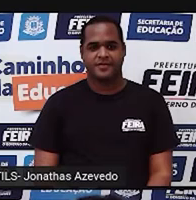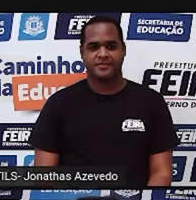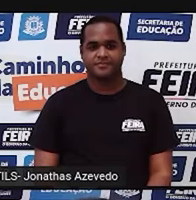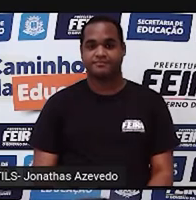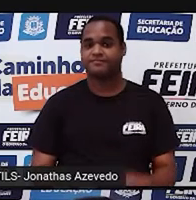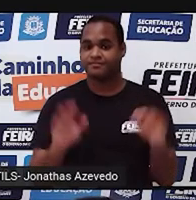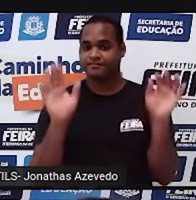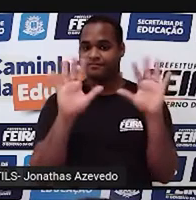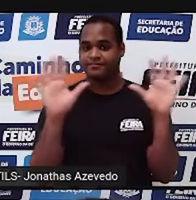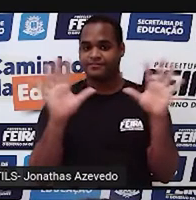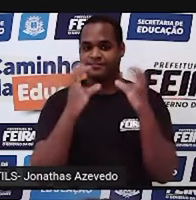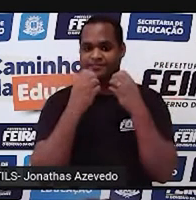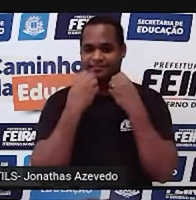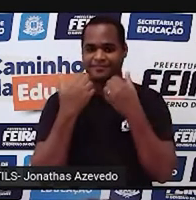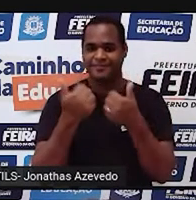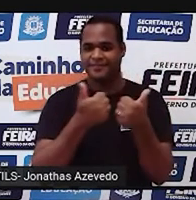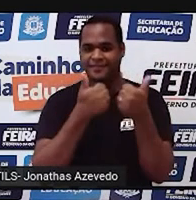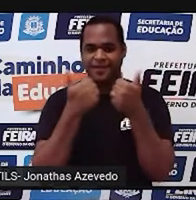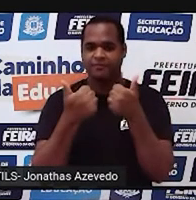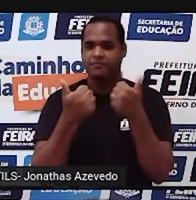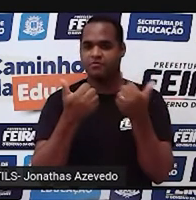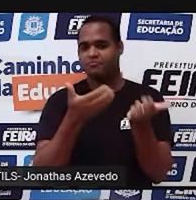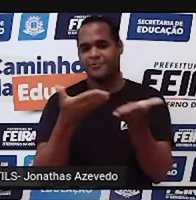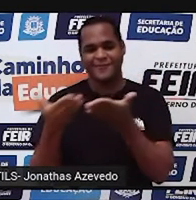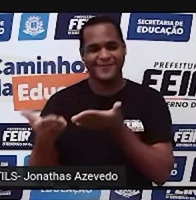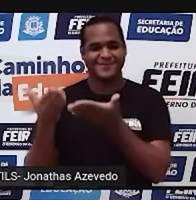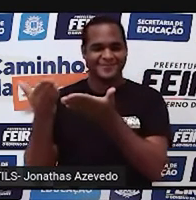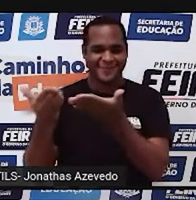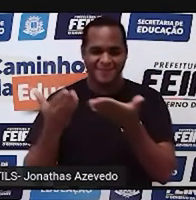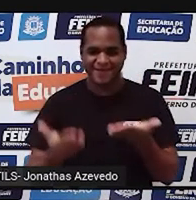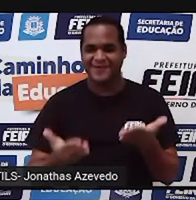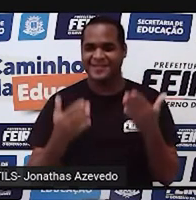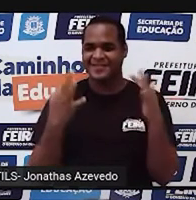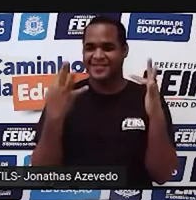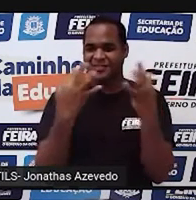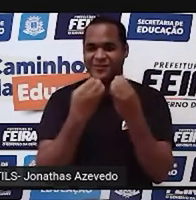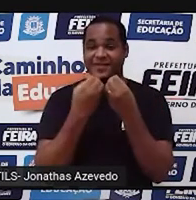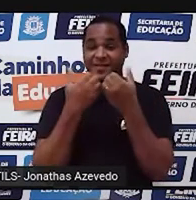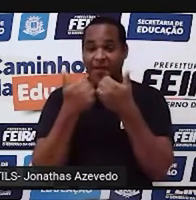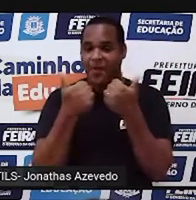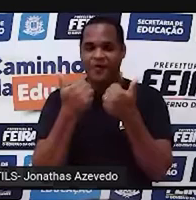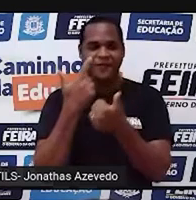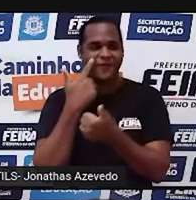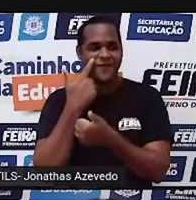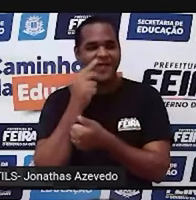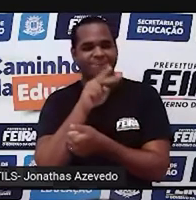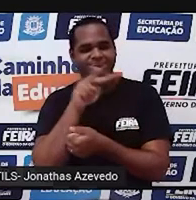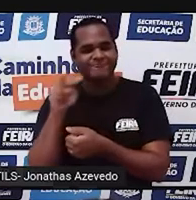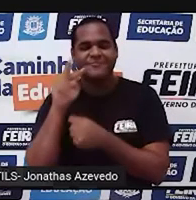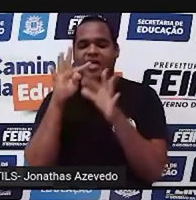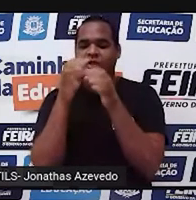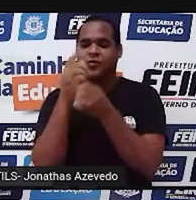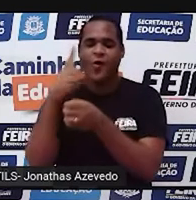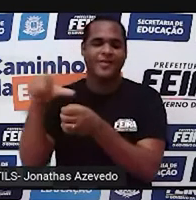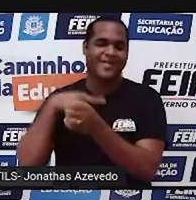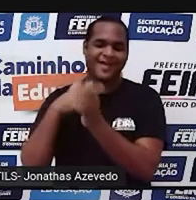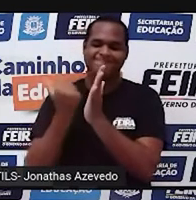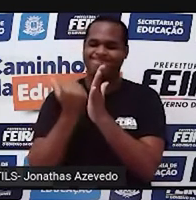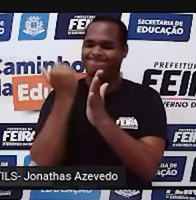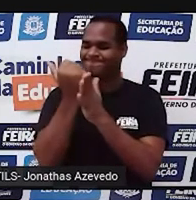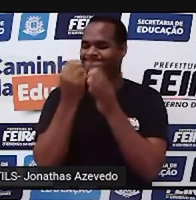Olá, olá, olá! Sejam bem-vindos, sejam bem-vindas. Olha só, nós aqui outra